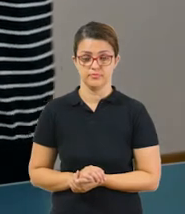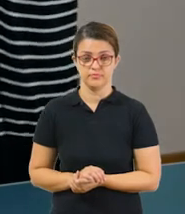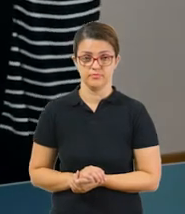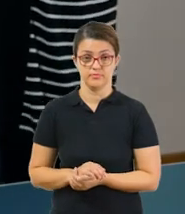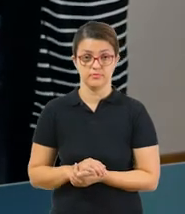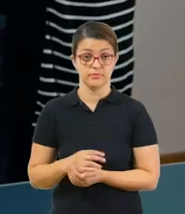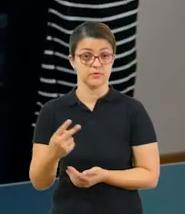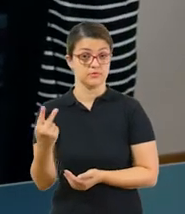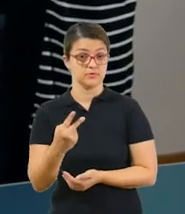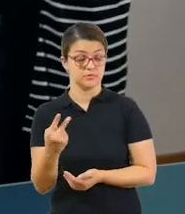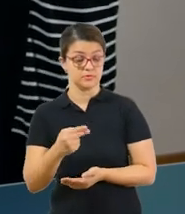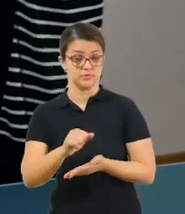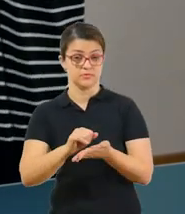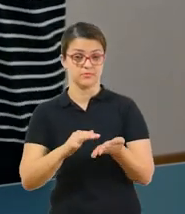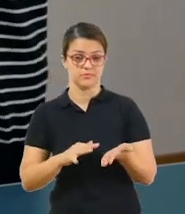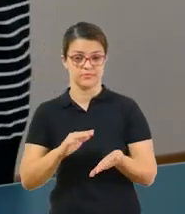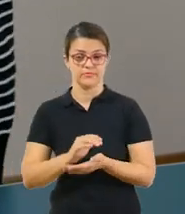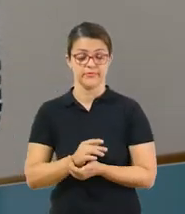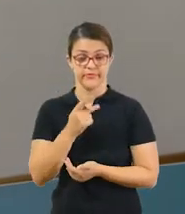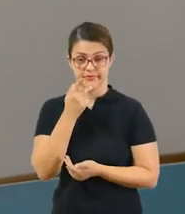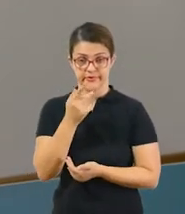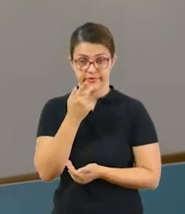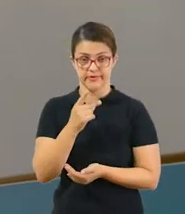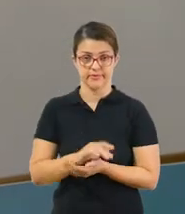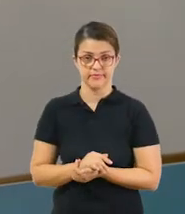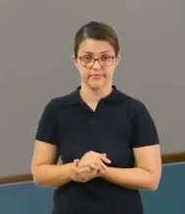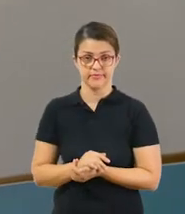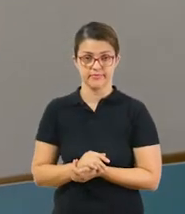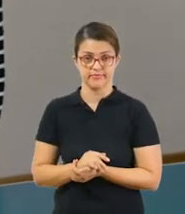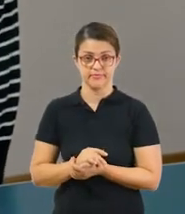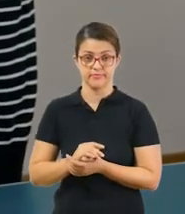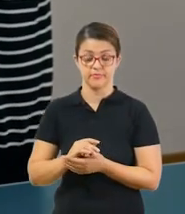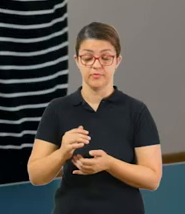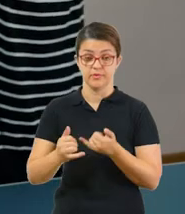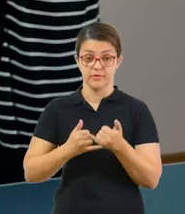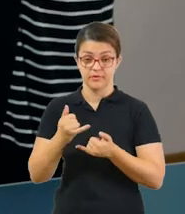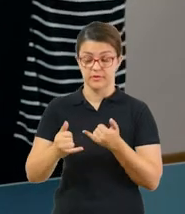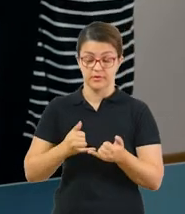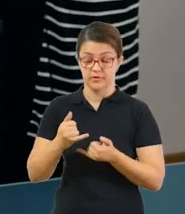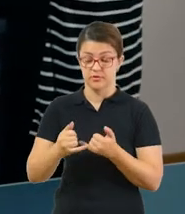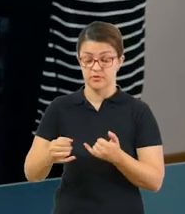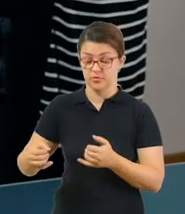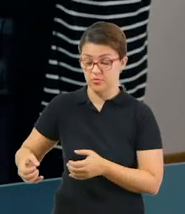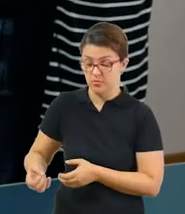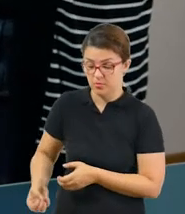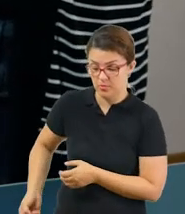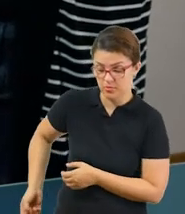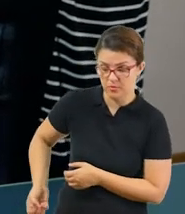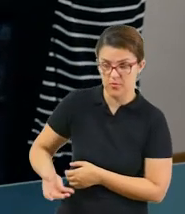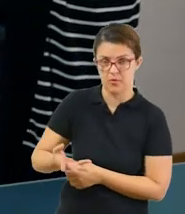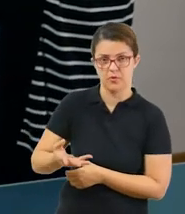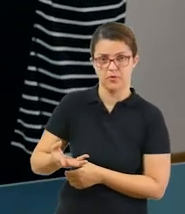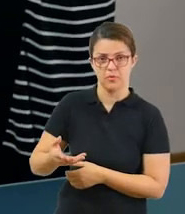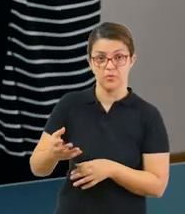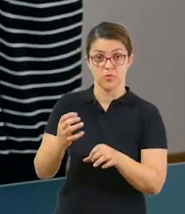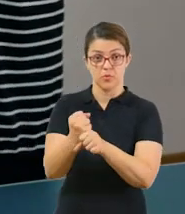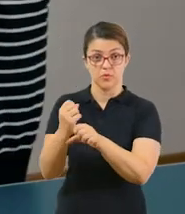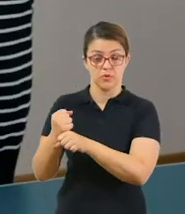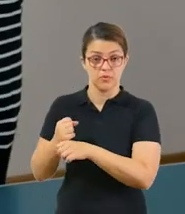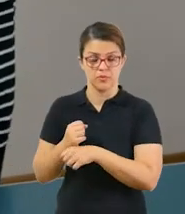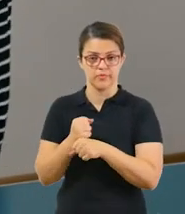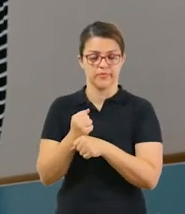A segunda atividade diz assim. Em cinco rodadas de boliche, Carla foi melhorando a sua pontuação,